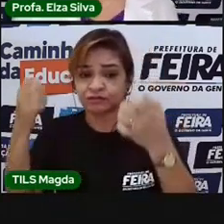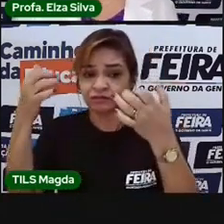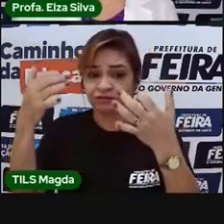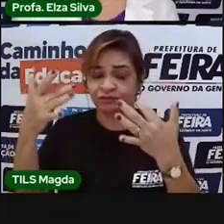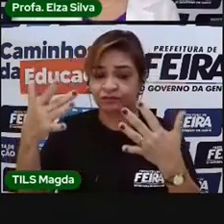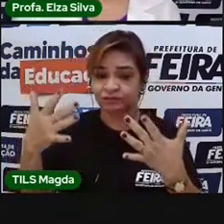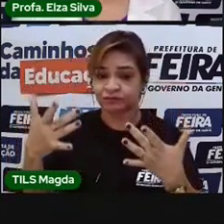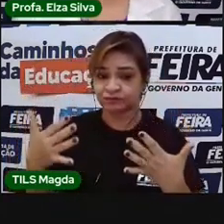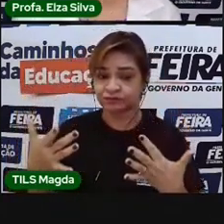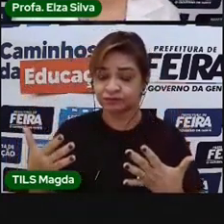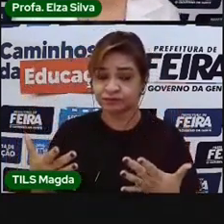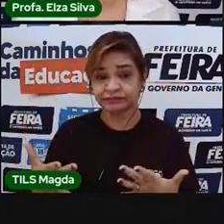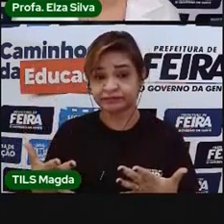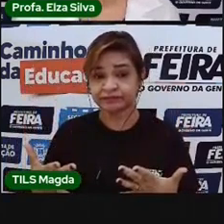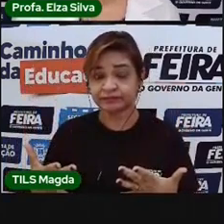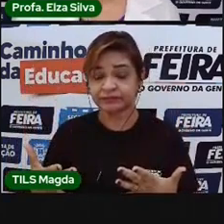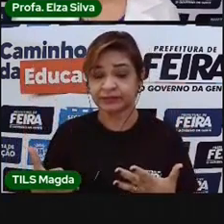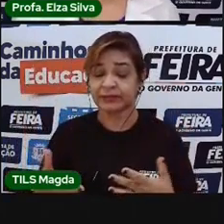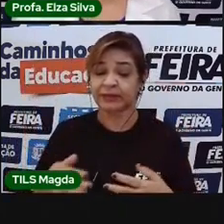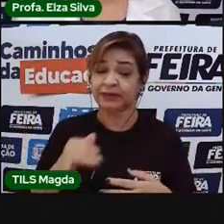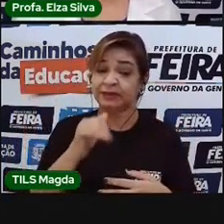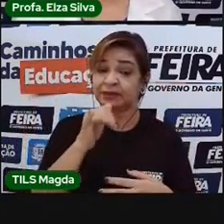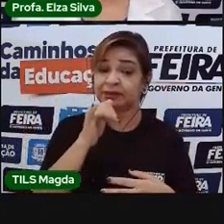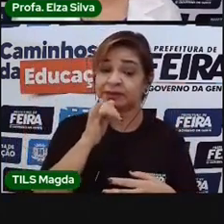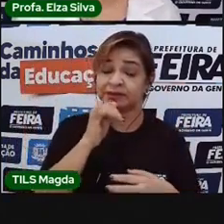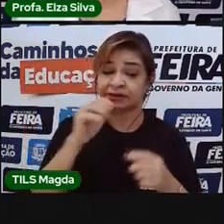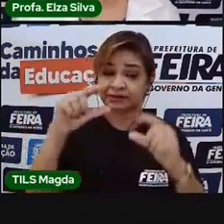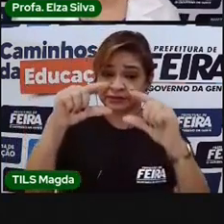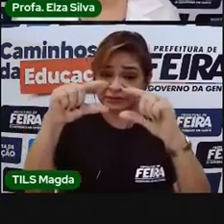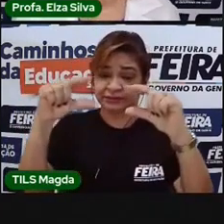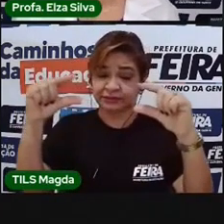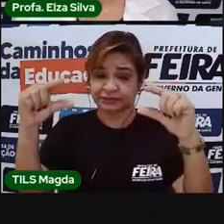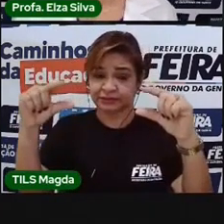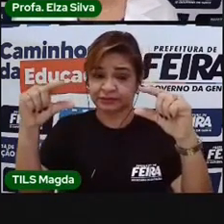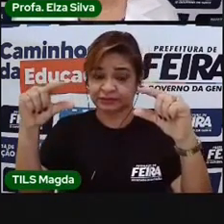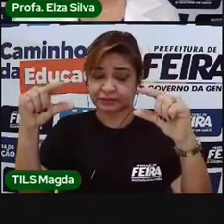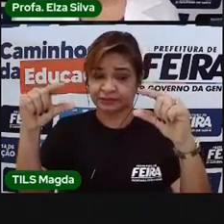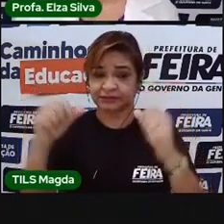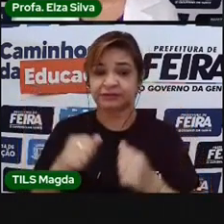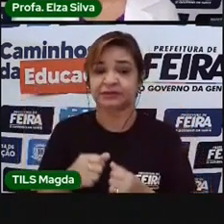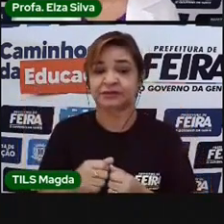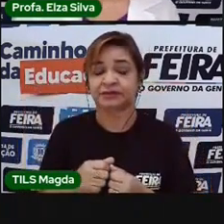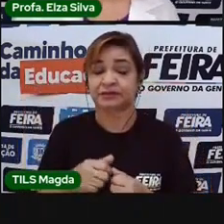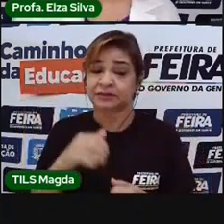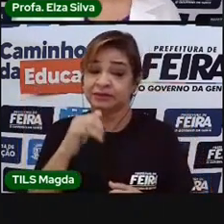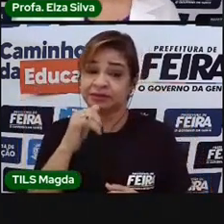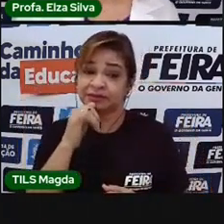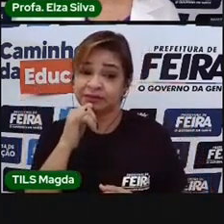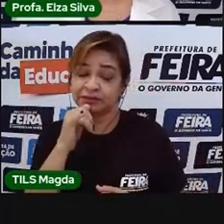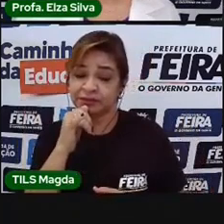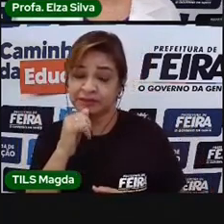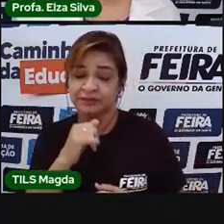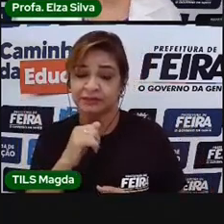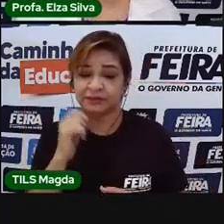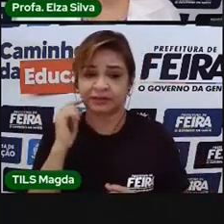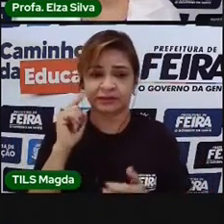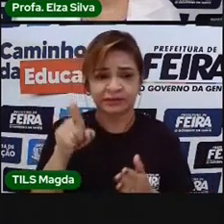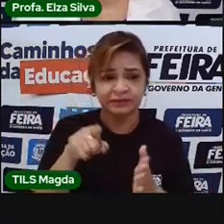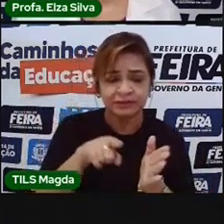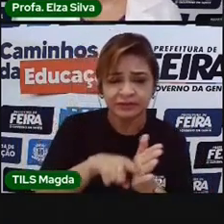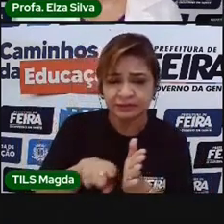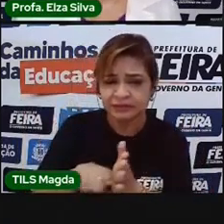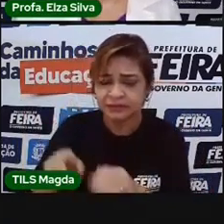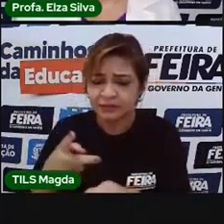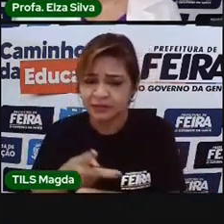Enunciados são aqueles comandos que a PRO coloca na atividade. Por exemplo, identifique a palavra no texto.